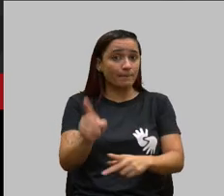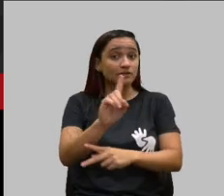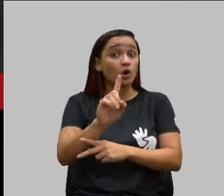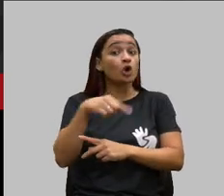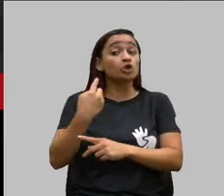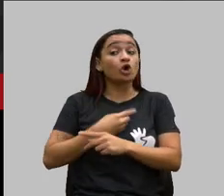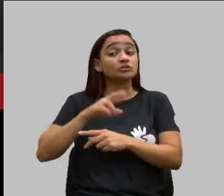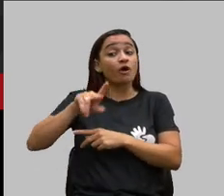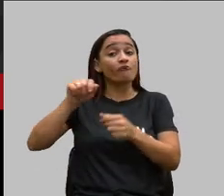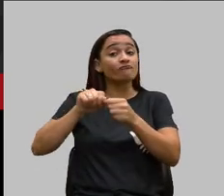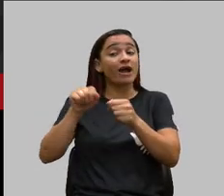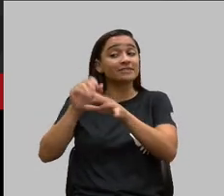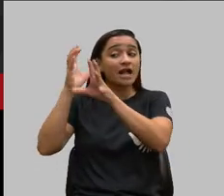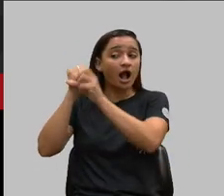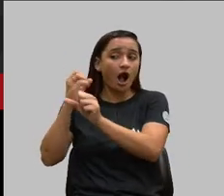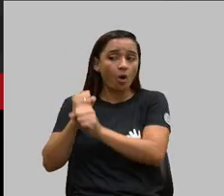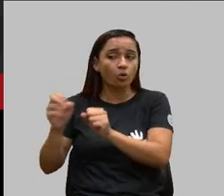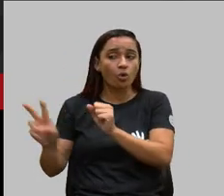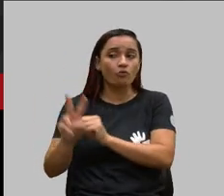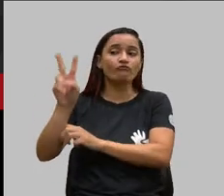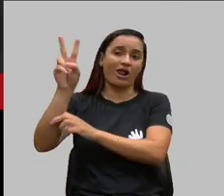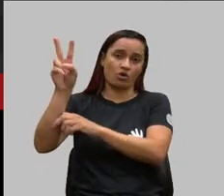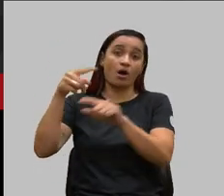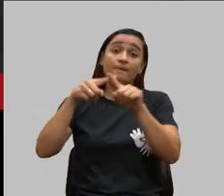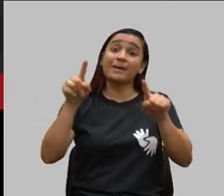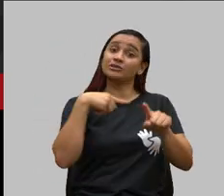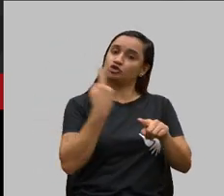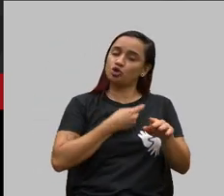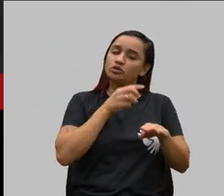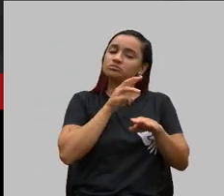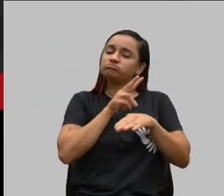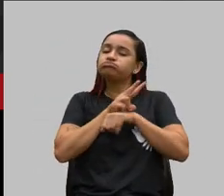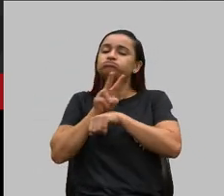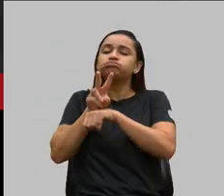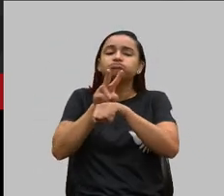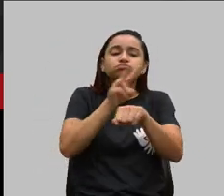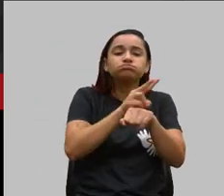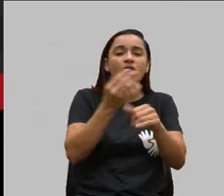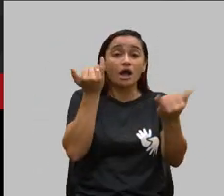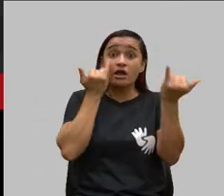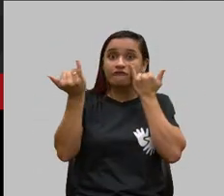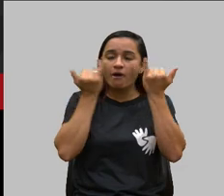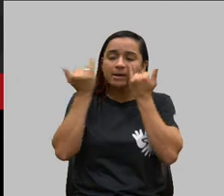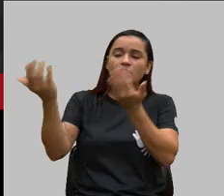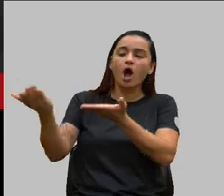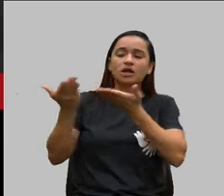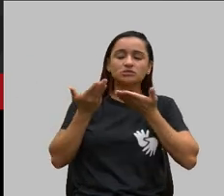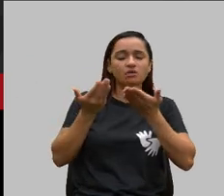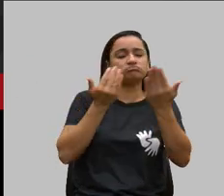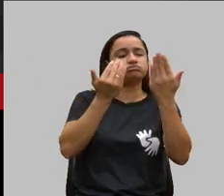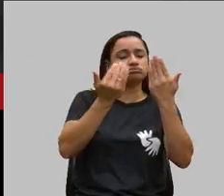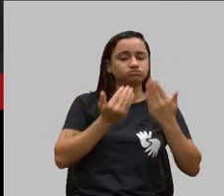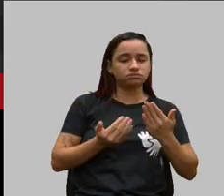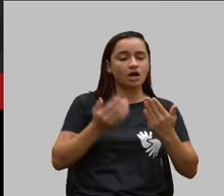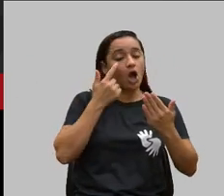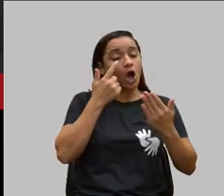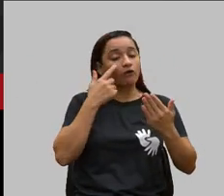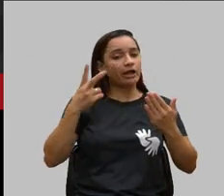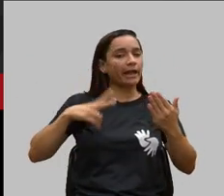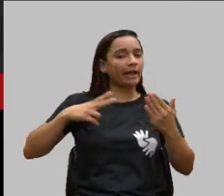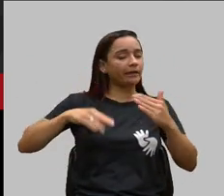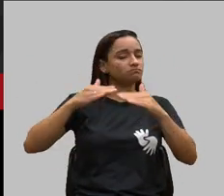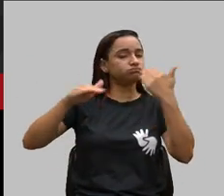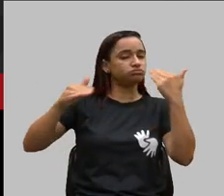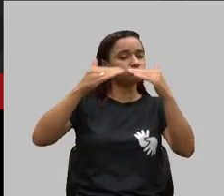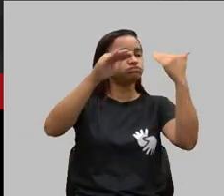máximo, mas ela monitora, ela recebe as informações, ela olha quem está fora e são em torno de quatro milhões de contratos